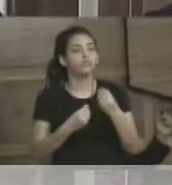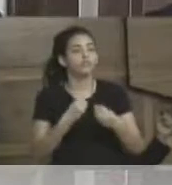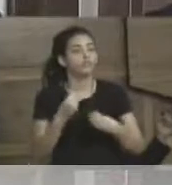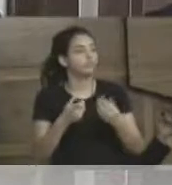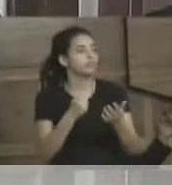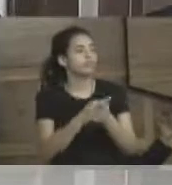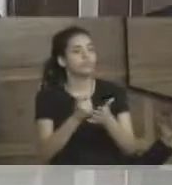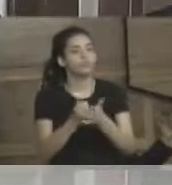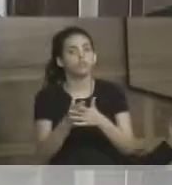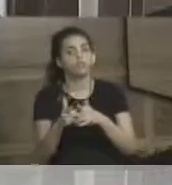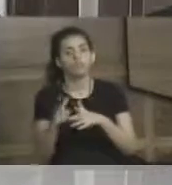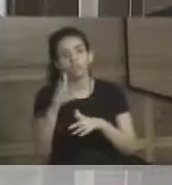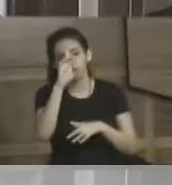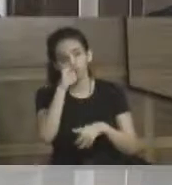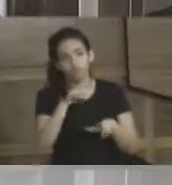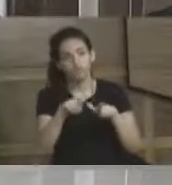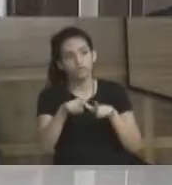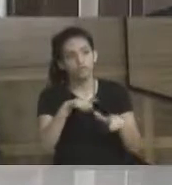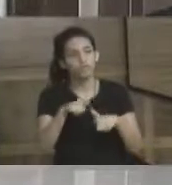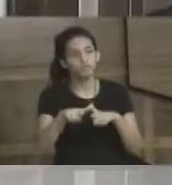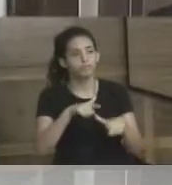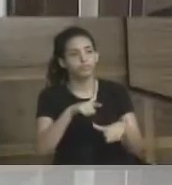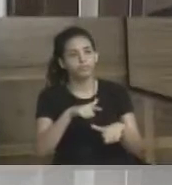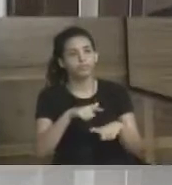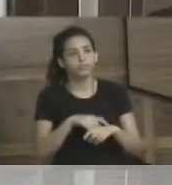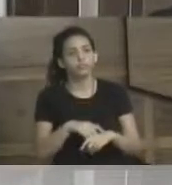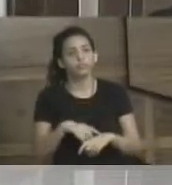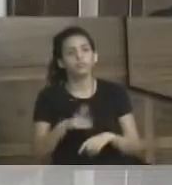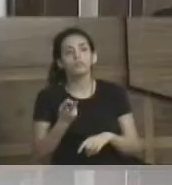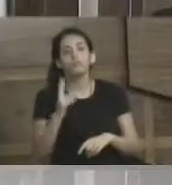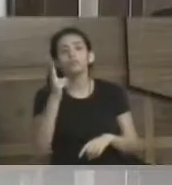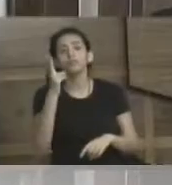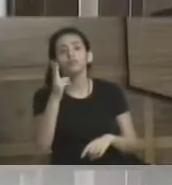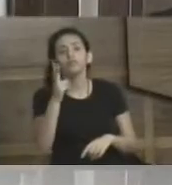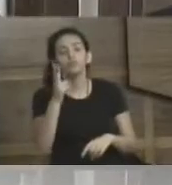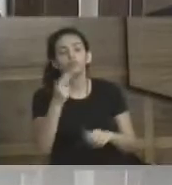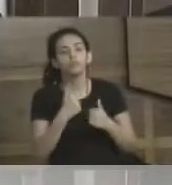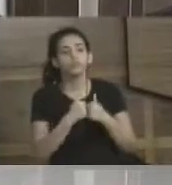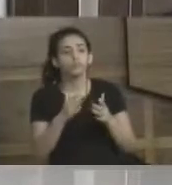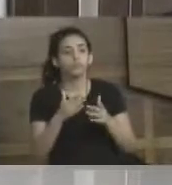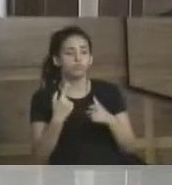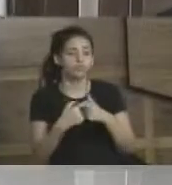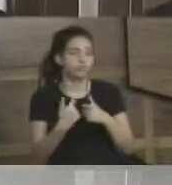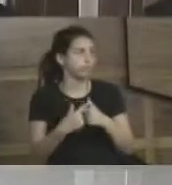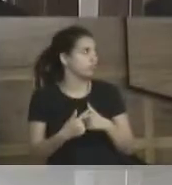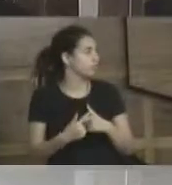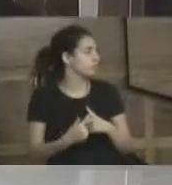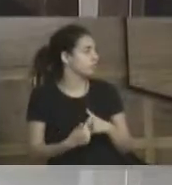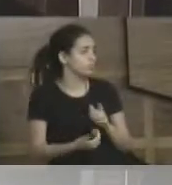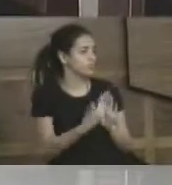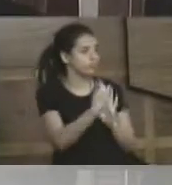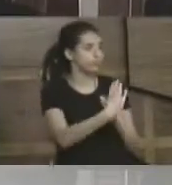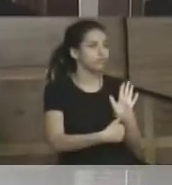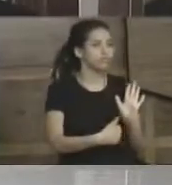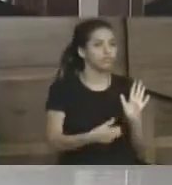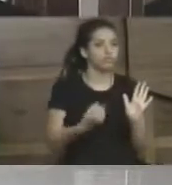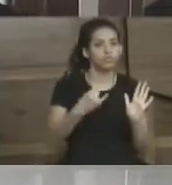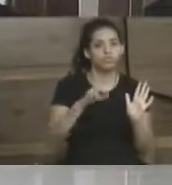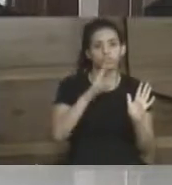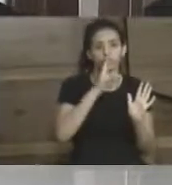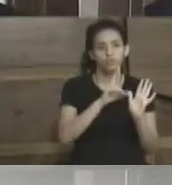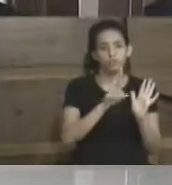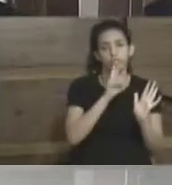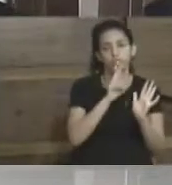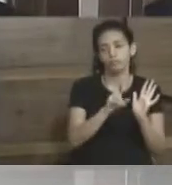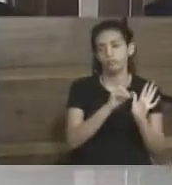dos direitos trabalhistas dos associados e funcionários? Há valores em aberto? Porque, diante disso aqui, de uma positiva disso aqui,